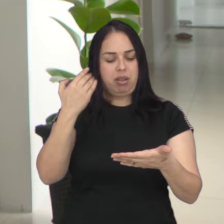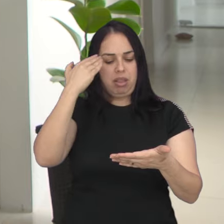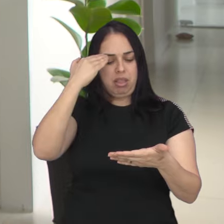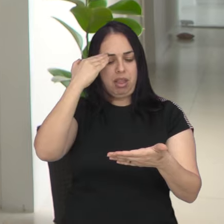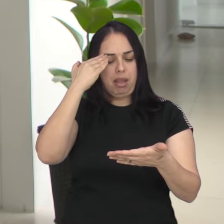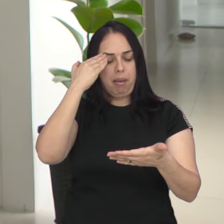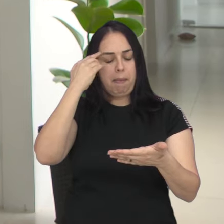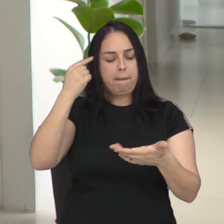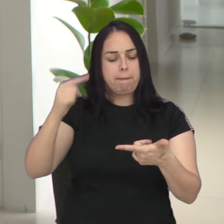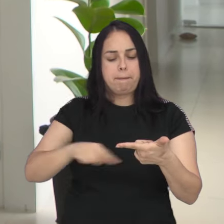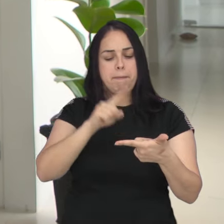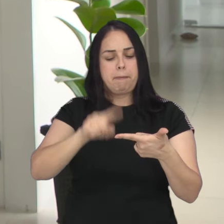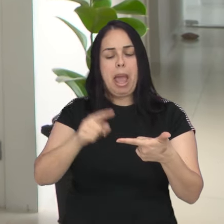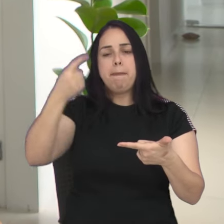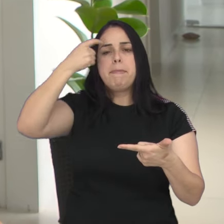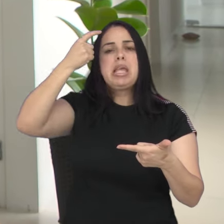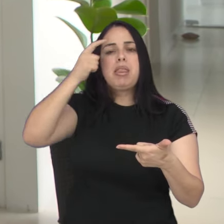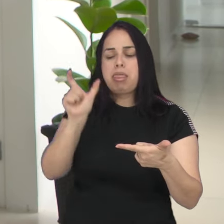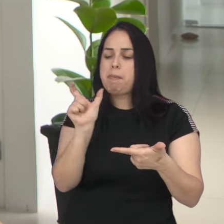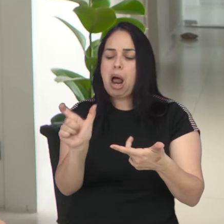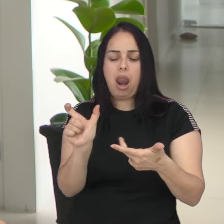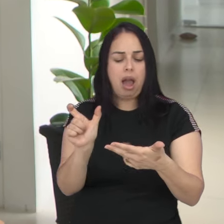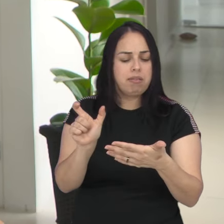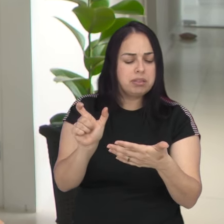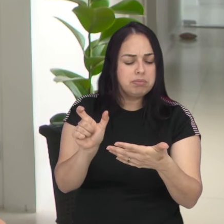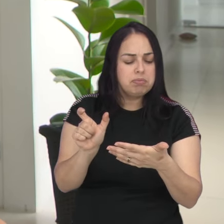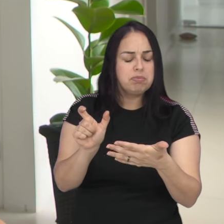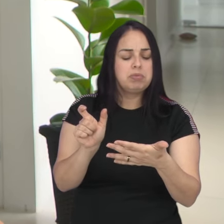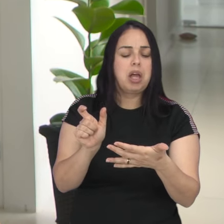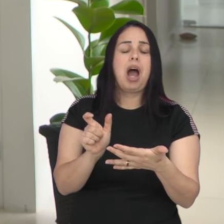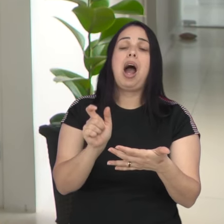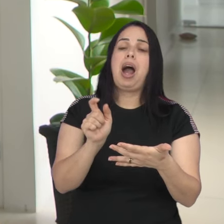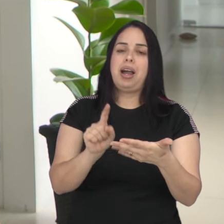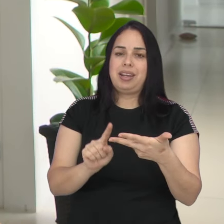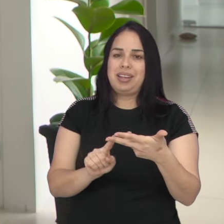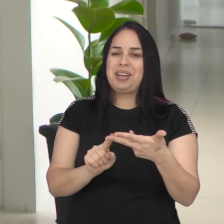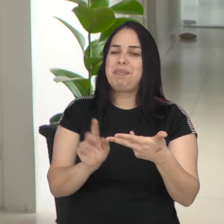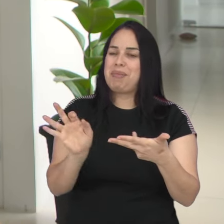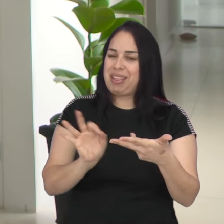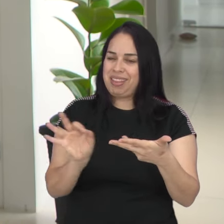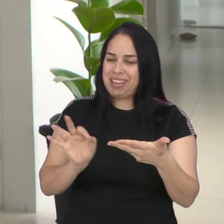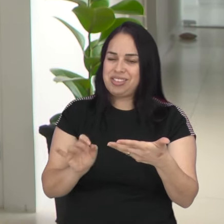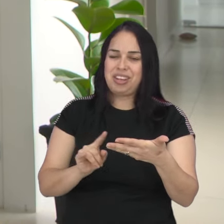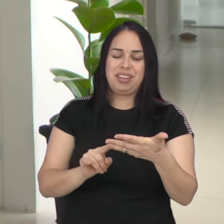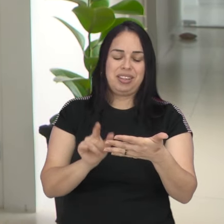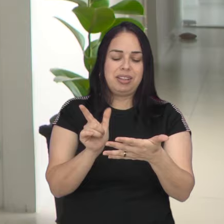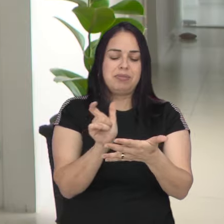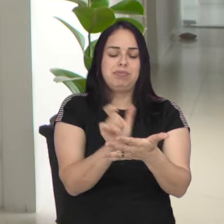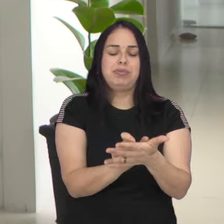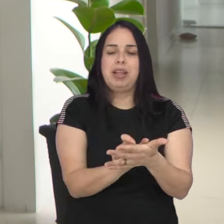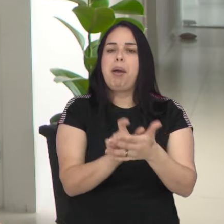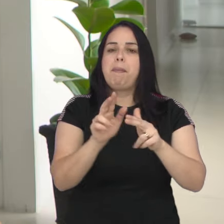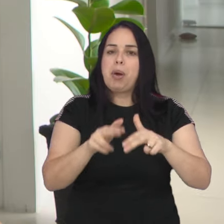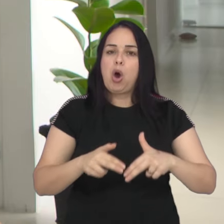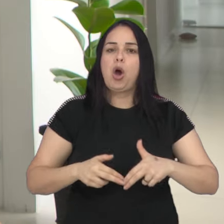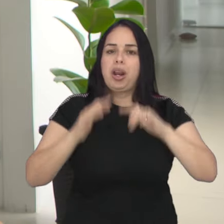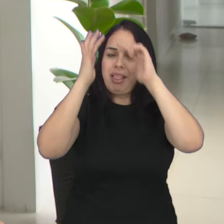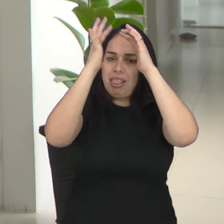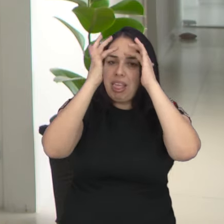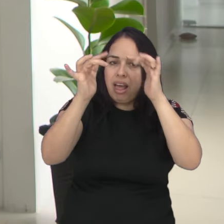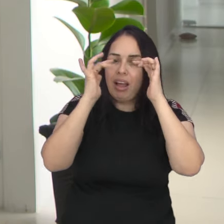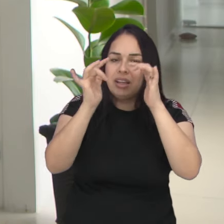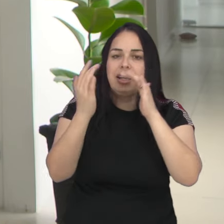ela tem que pensar na palavra ou na frase que ela vai escrever, envolve um planejamento e uma execução motor, então envolve os sistemas